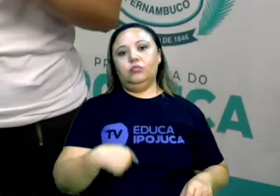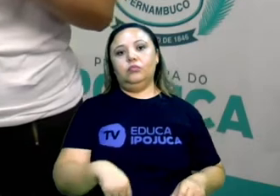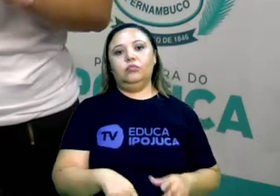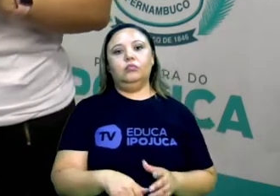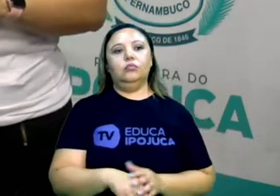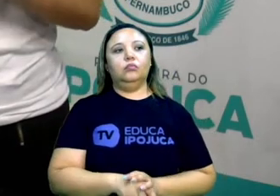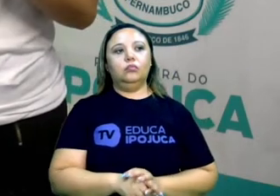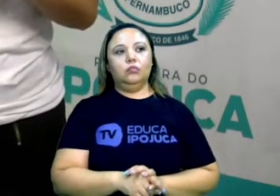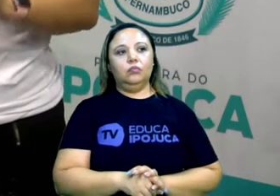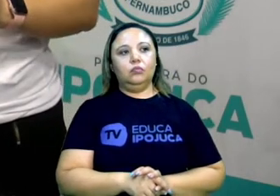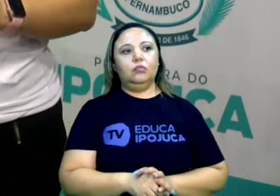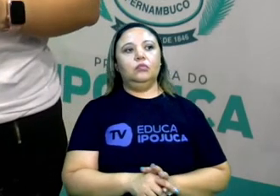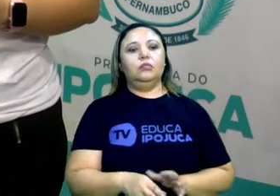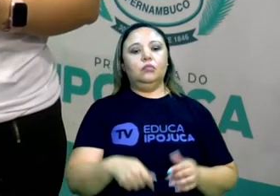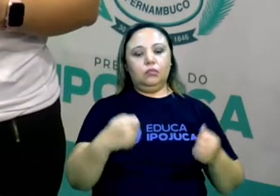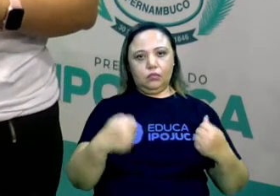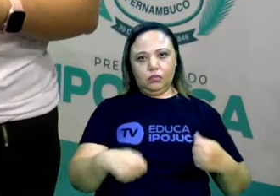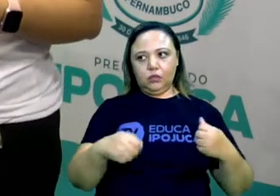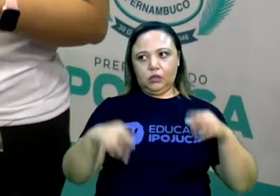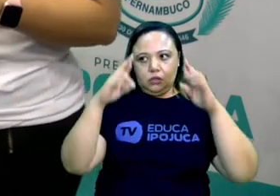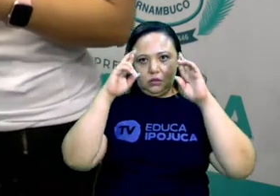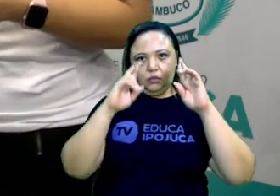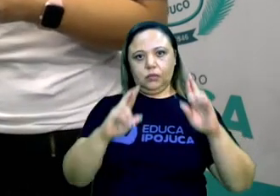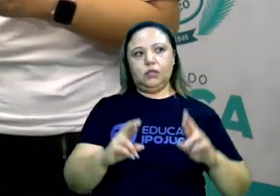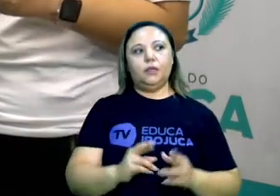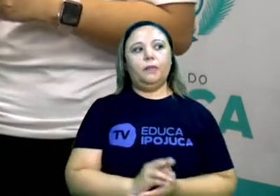Todos têm que ser respeitados.